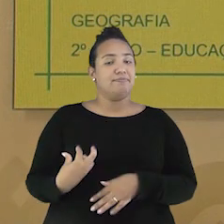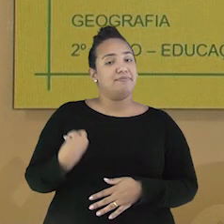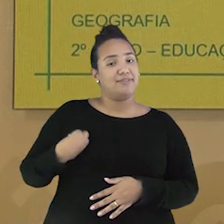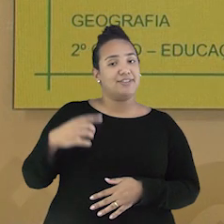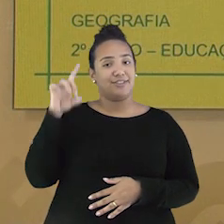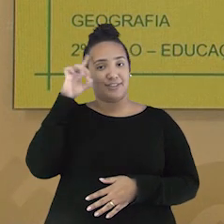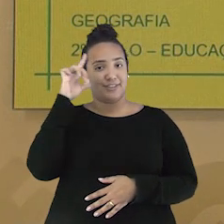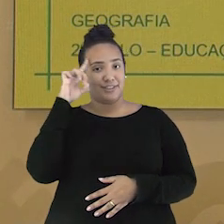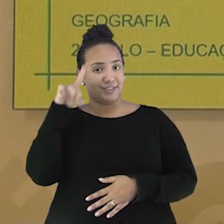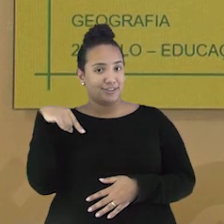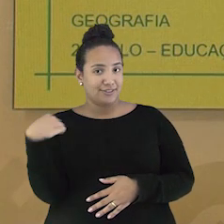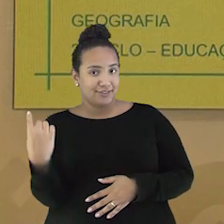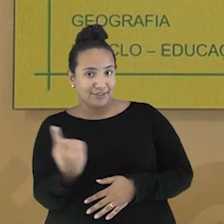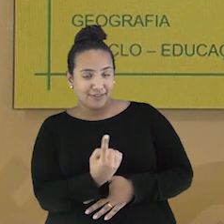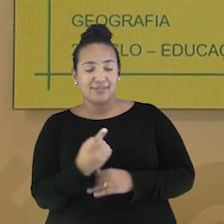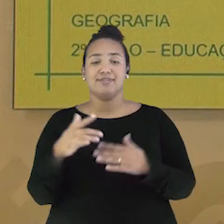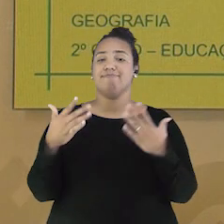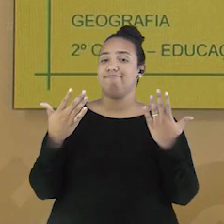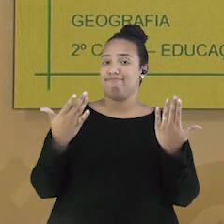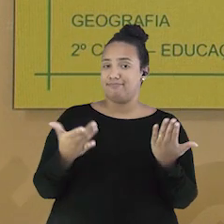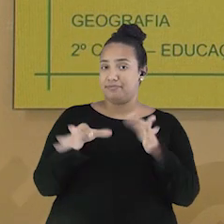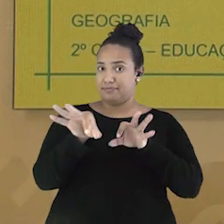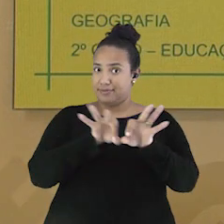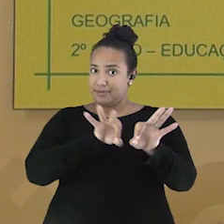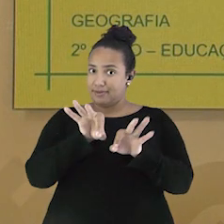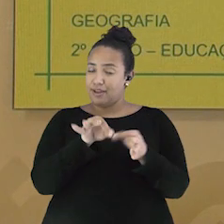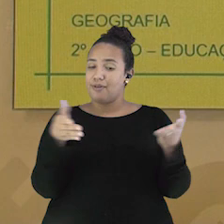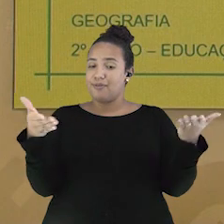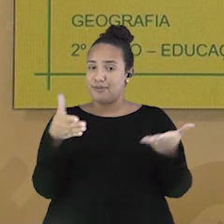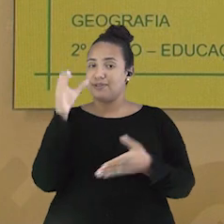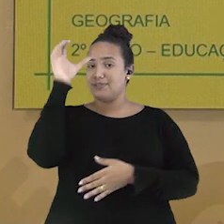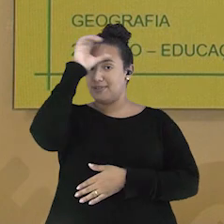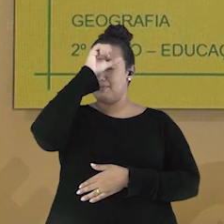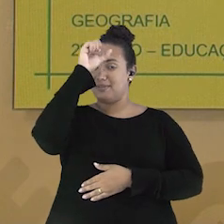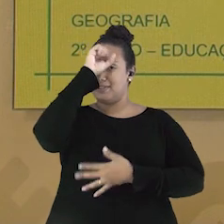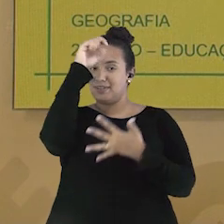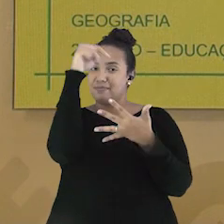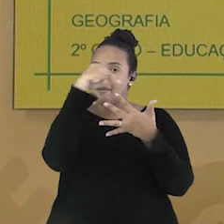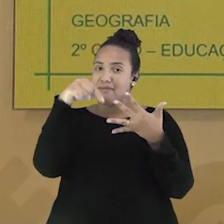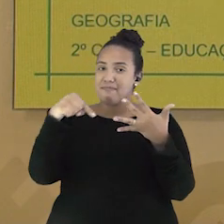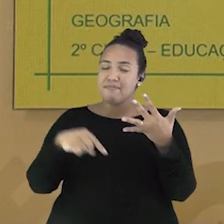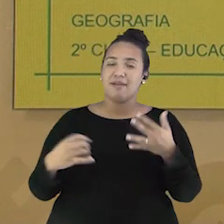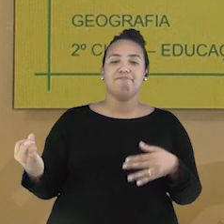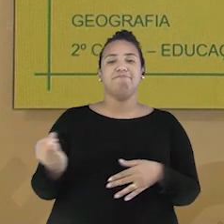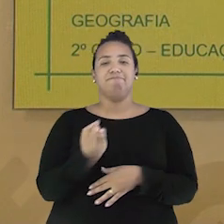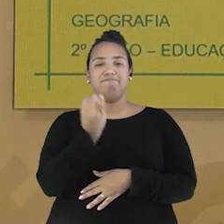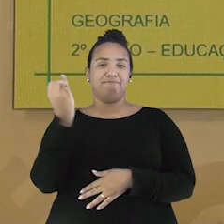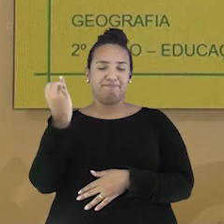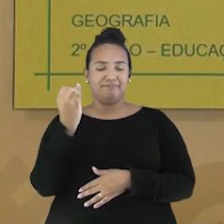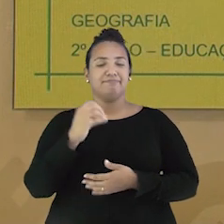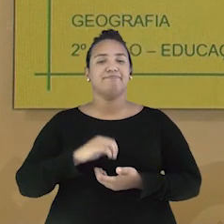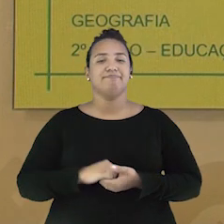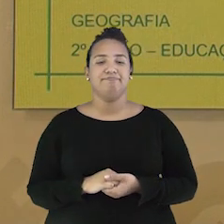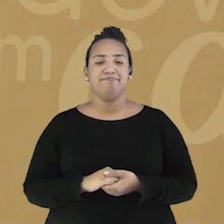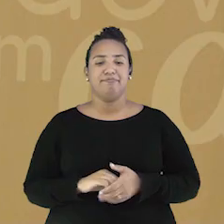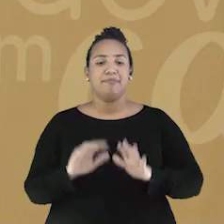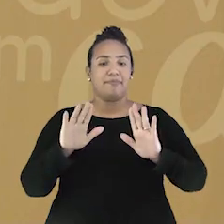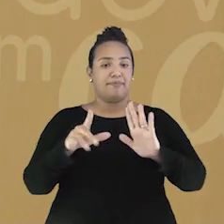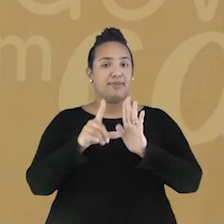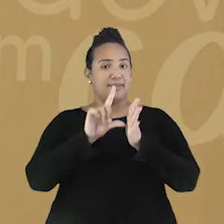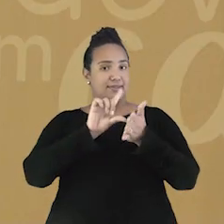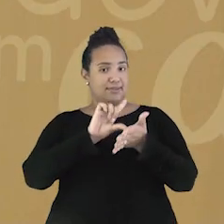dia a dia. Portanto, não saia daí, pois vamos aprender muitos conteúdos importantes e que fazem parte da sua vida.